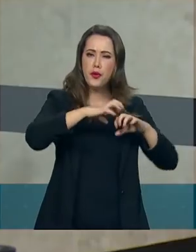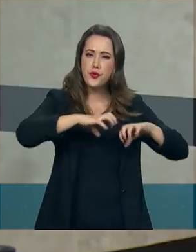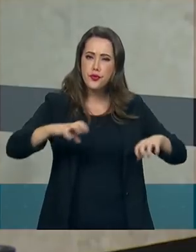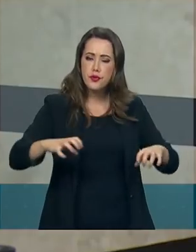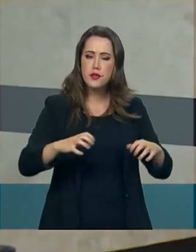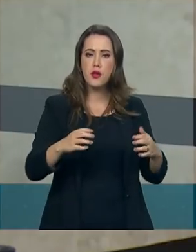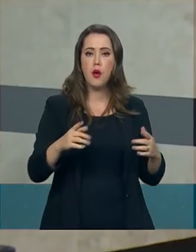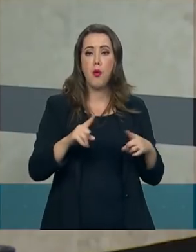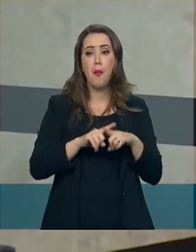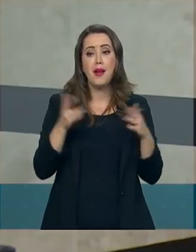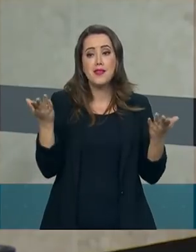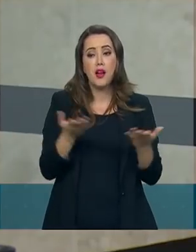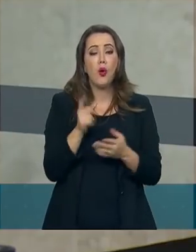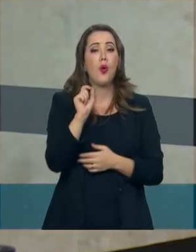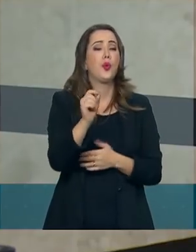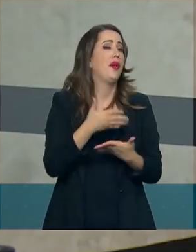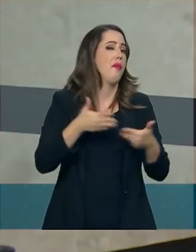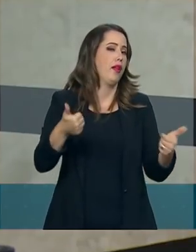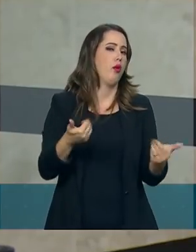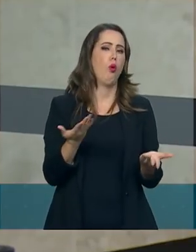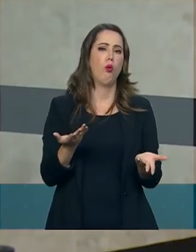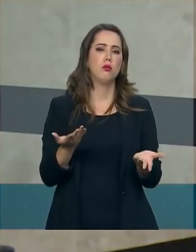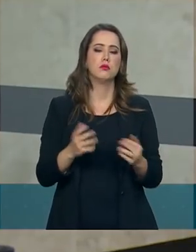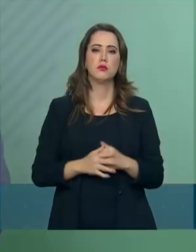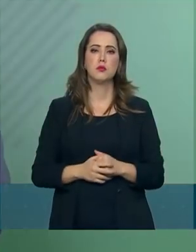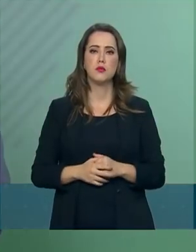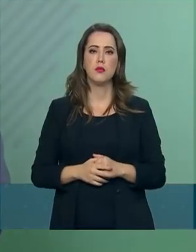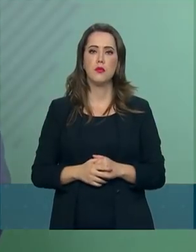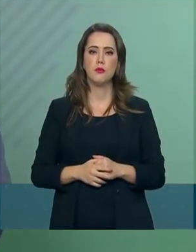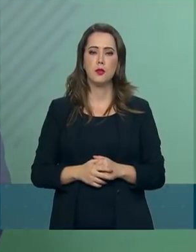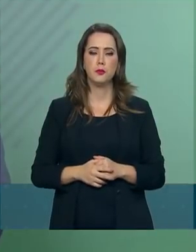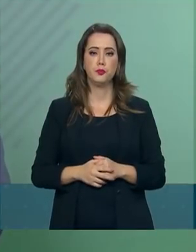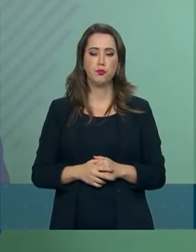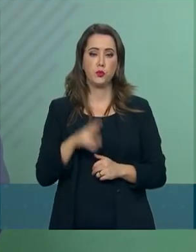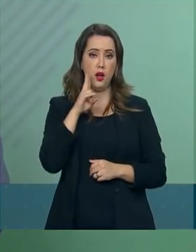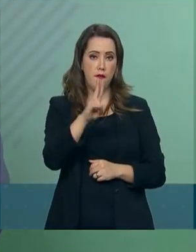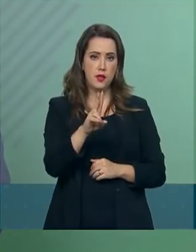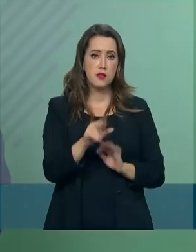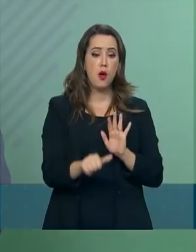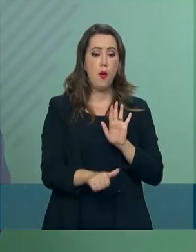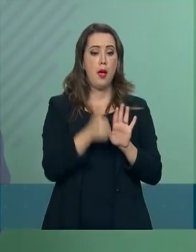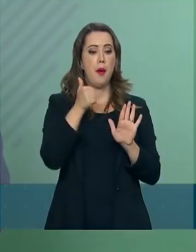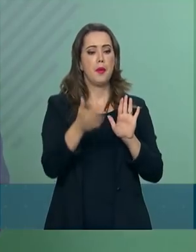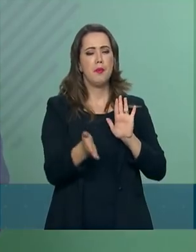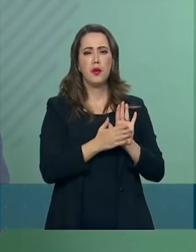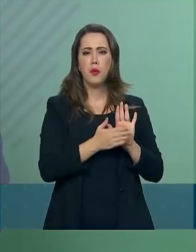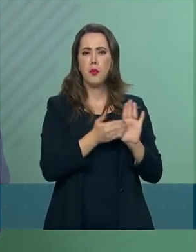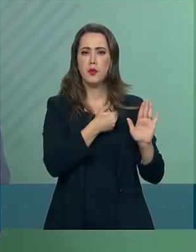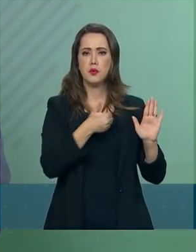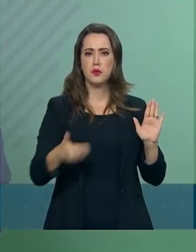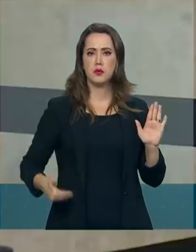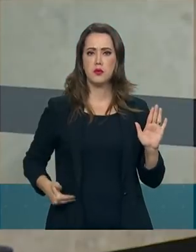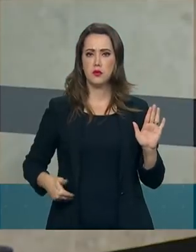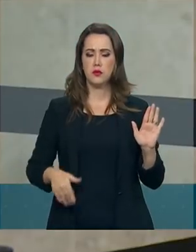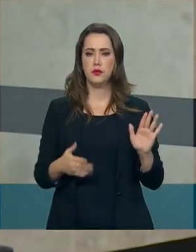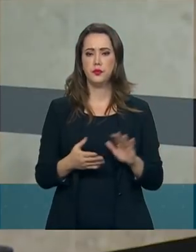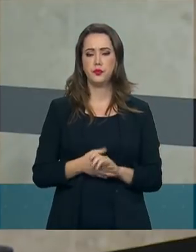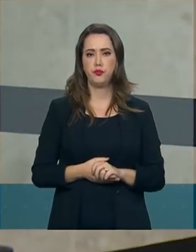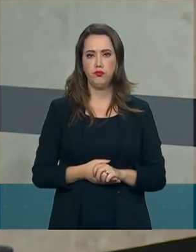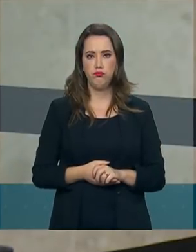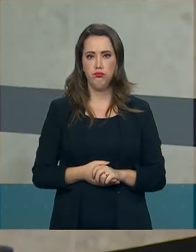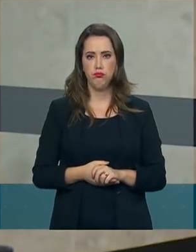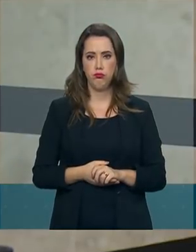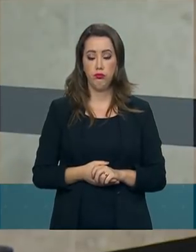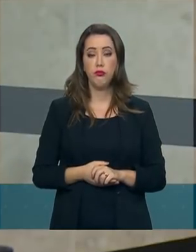agora de o que seria melhor para a estrutura do governo? A visão é de mantermos a primeira proposta do governo. O PSL também